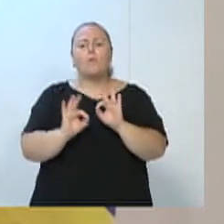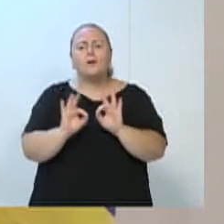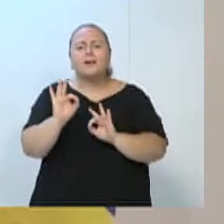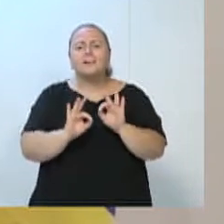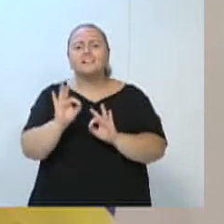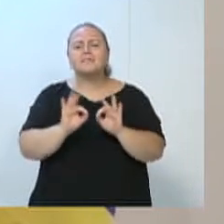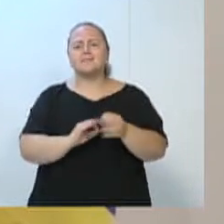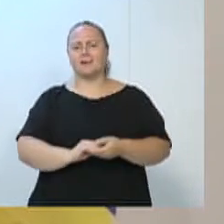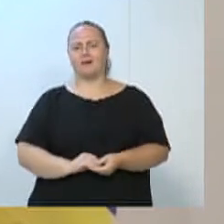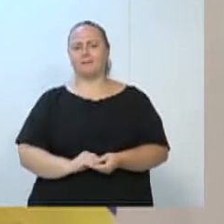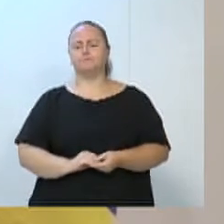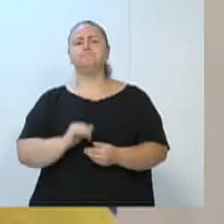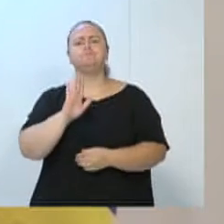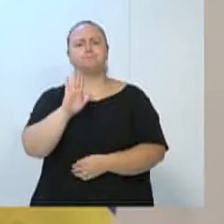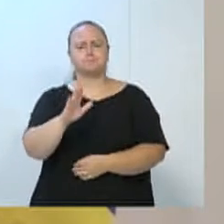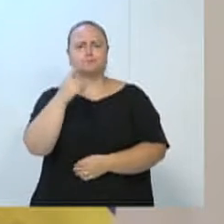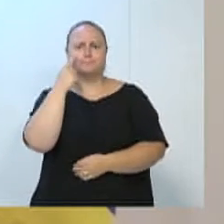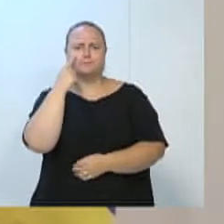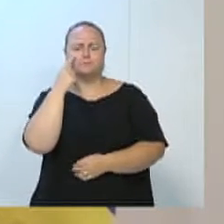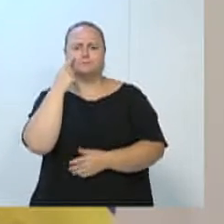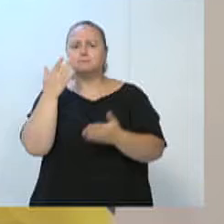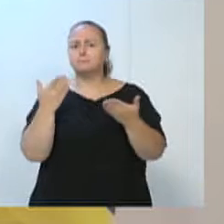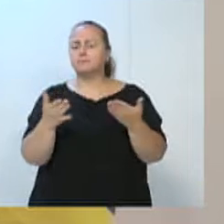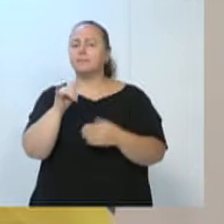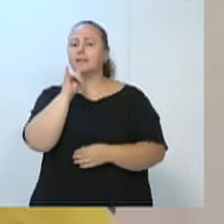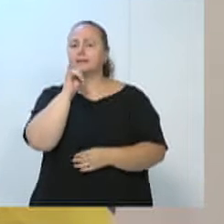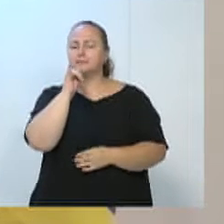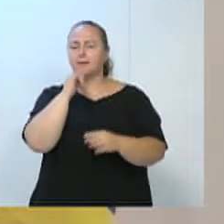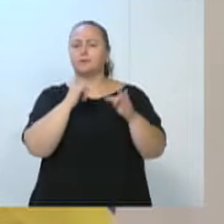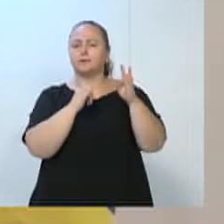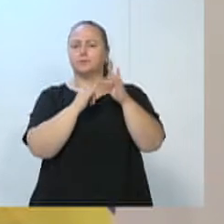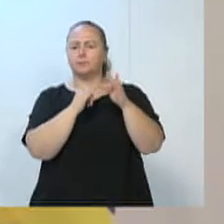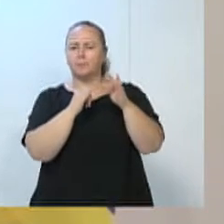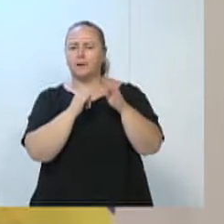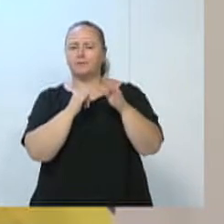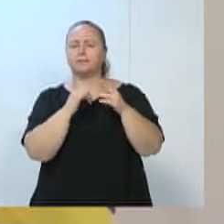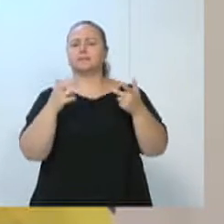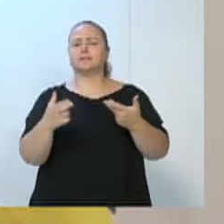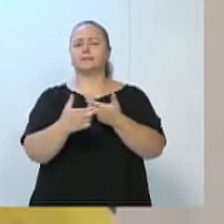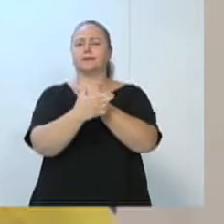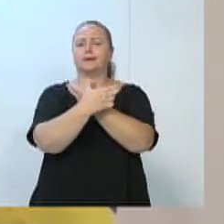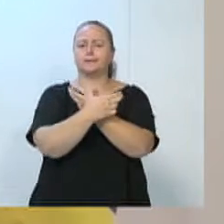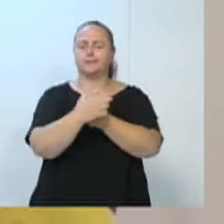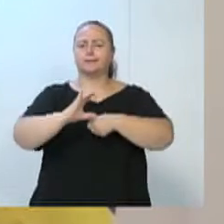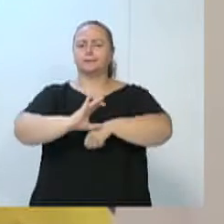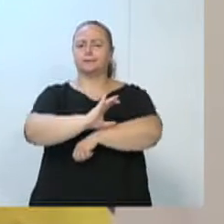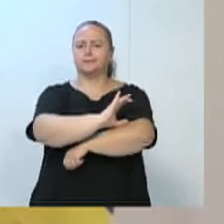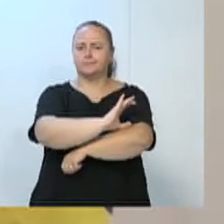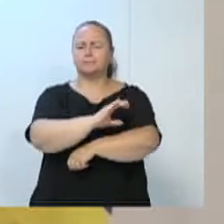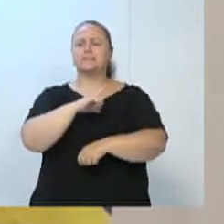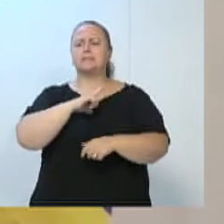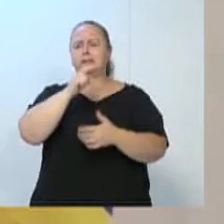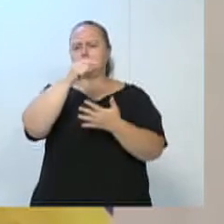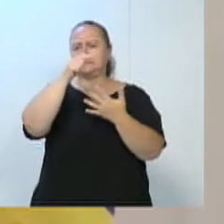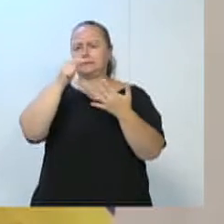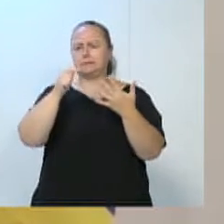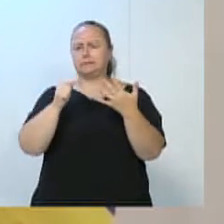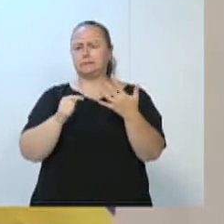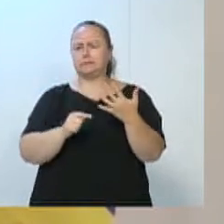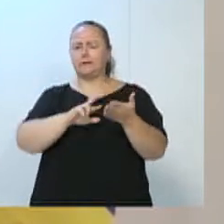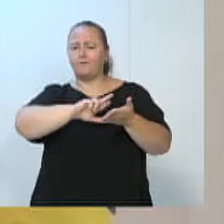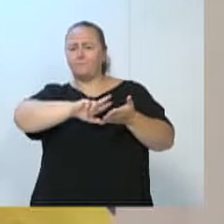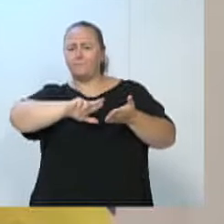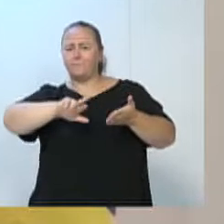quais são as quantidades de notificações. Tem obras no bairro da Itapavazinha, no Salto Norte, Itapava Central, ruas como a Federica Jensen, ruas como a Gustavo